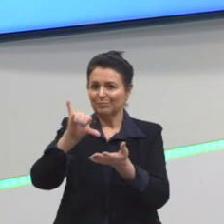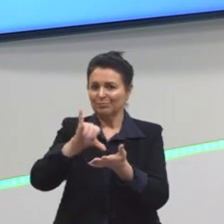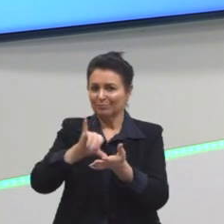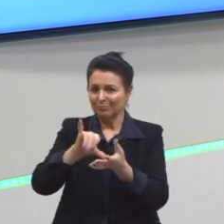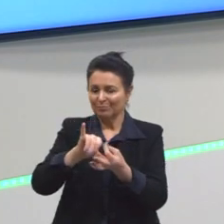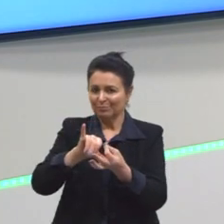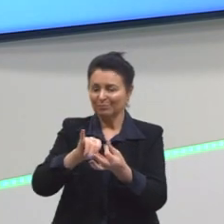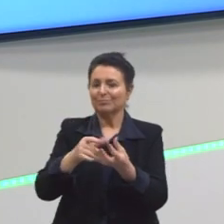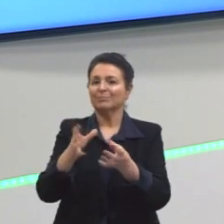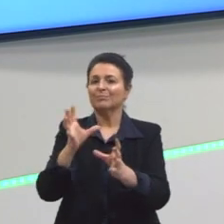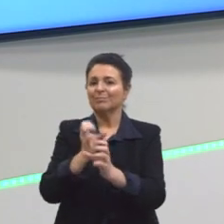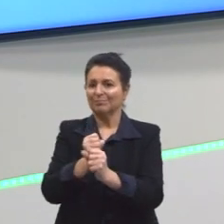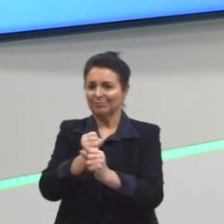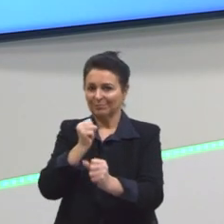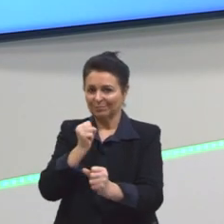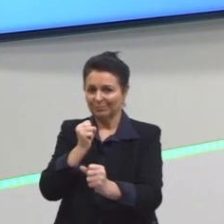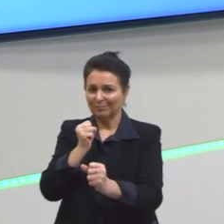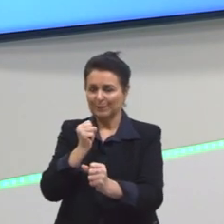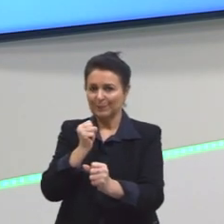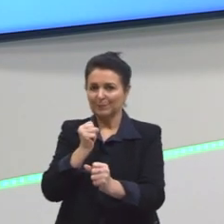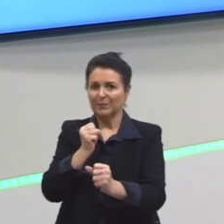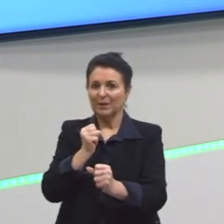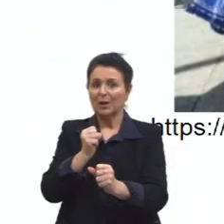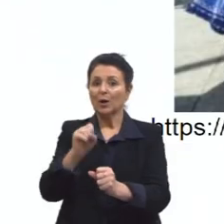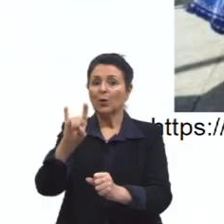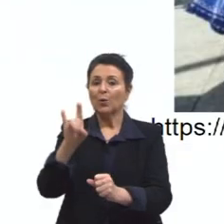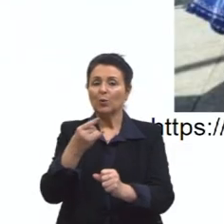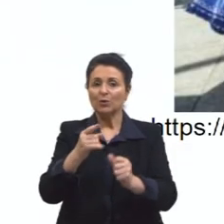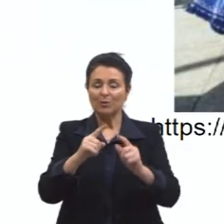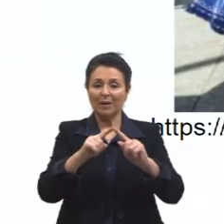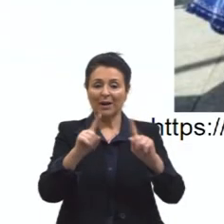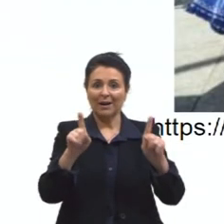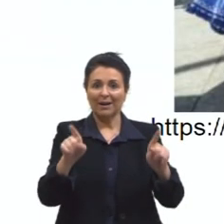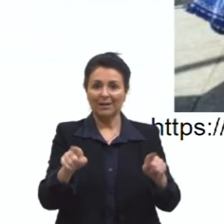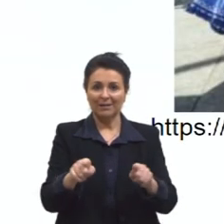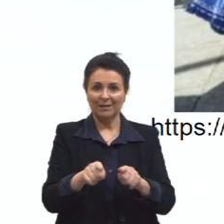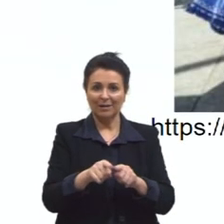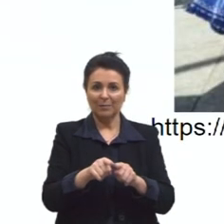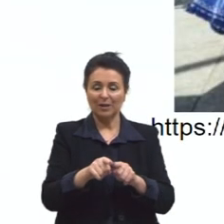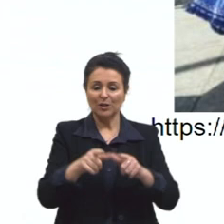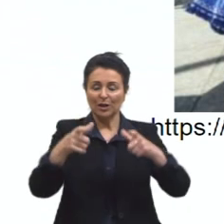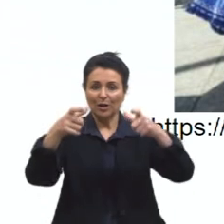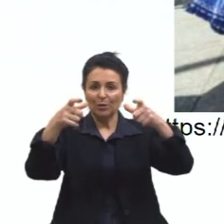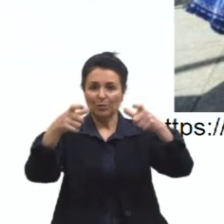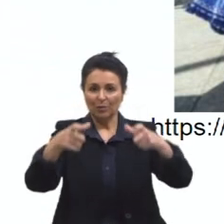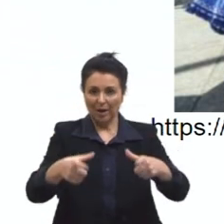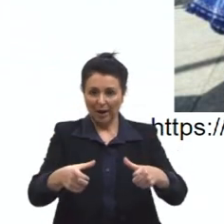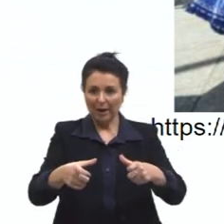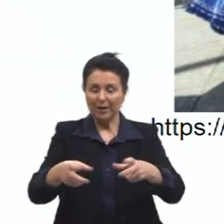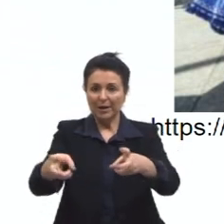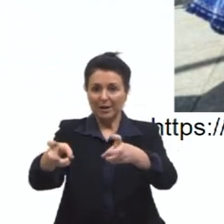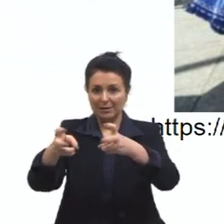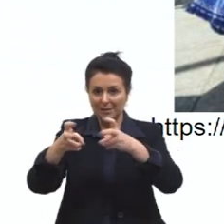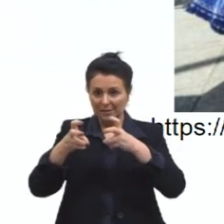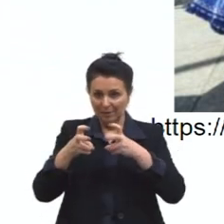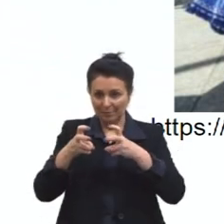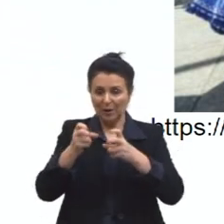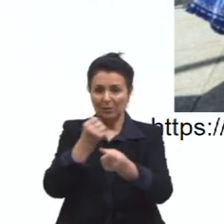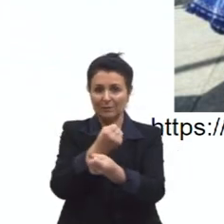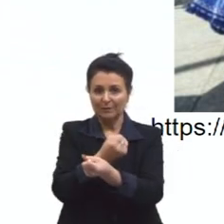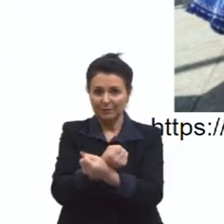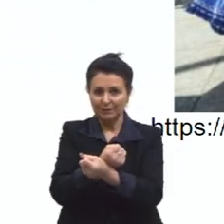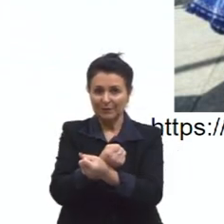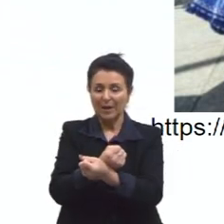E deixar aqui para vocês uma última imagem, que é do cais do Valongo, esse cais que recebeu muitos escravizados, recebendo uma